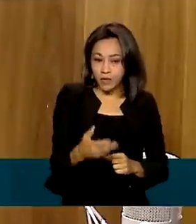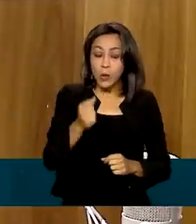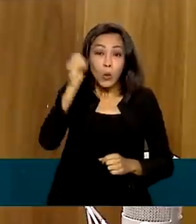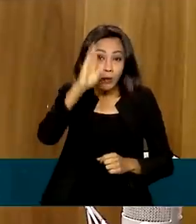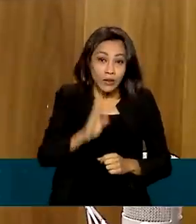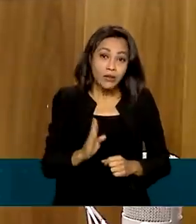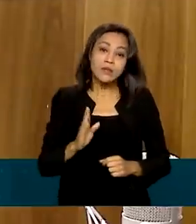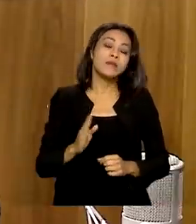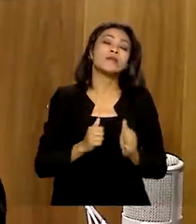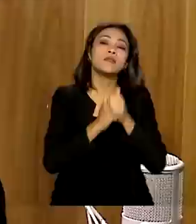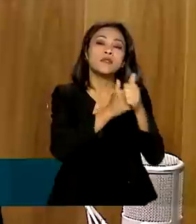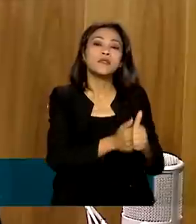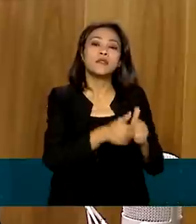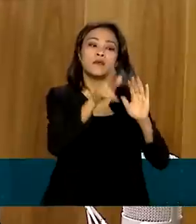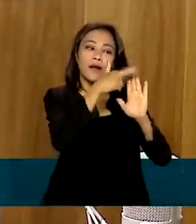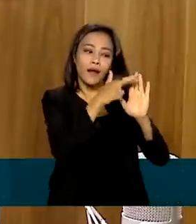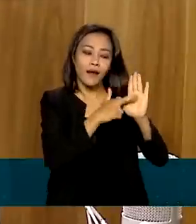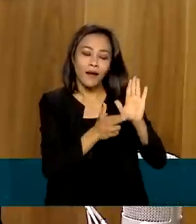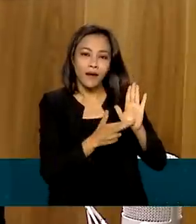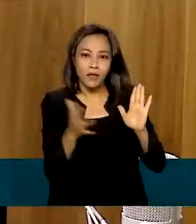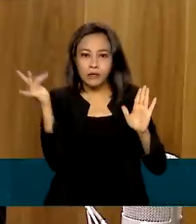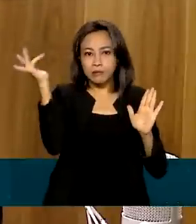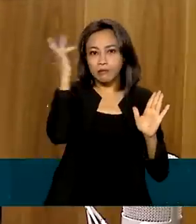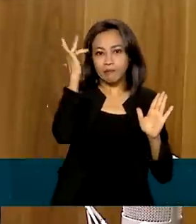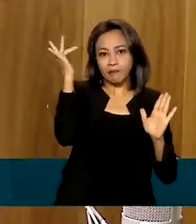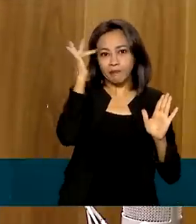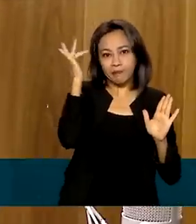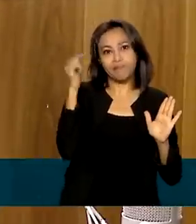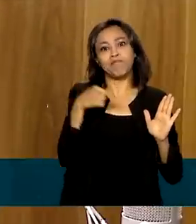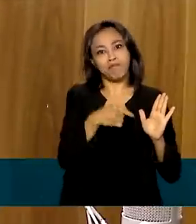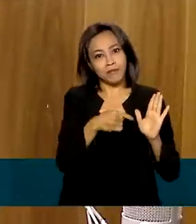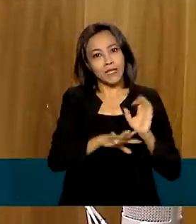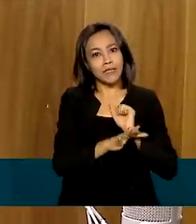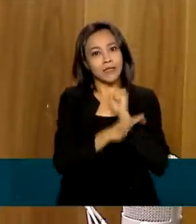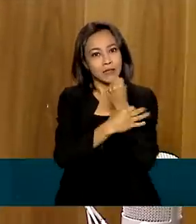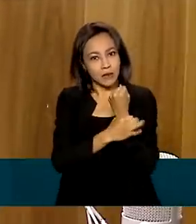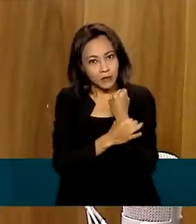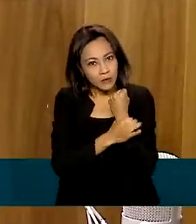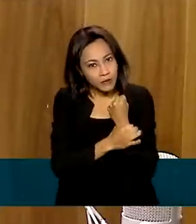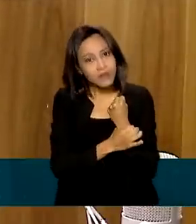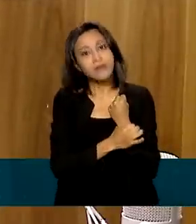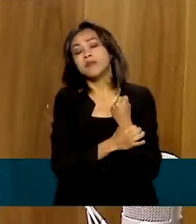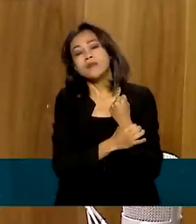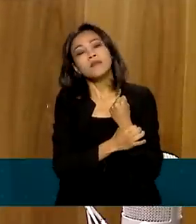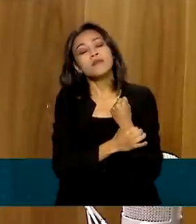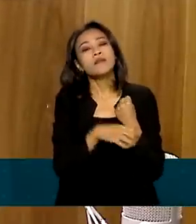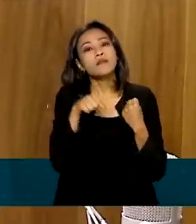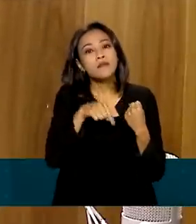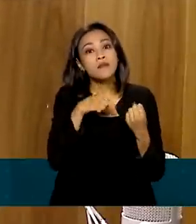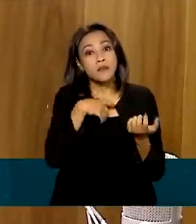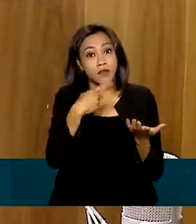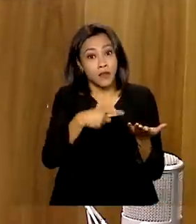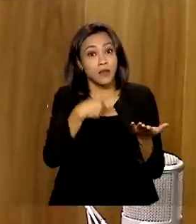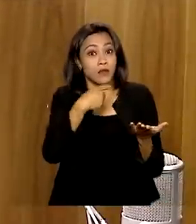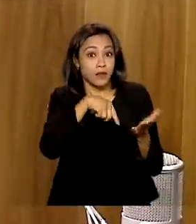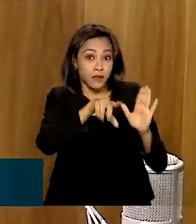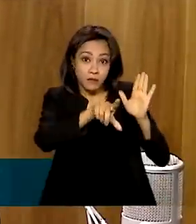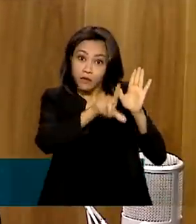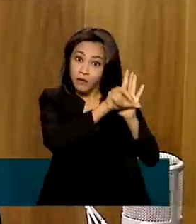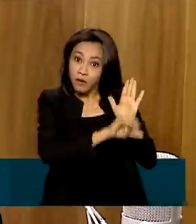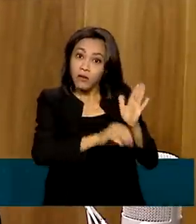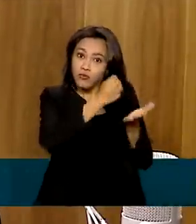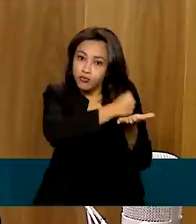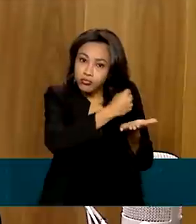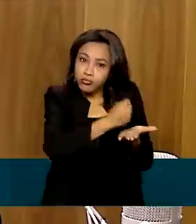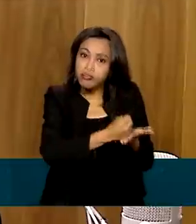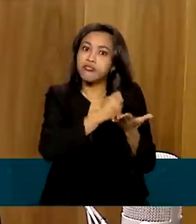legais mais sofisticados que estão dando mais segurança jurídica. Com mais segurança jurídica, o investimento